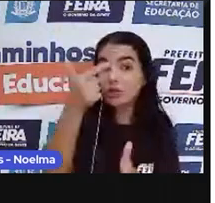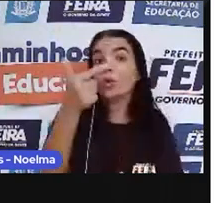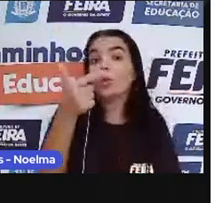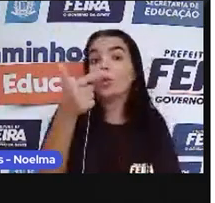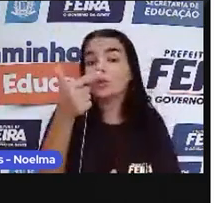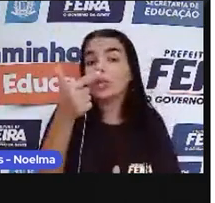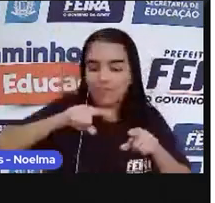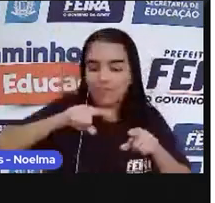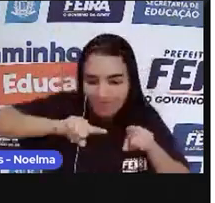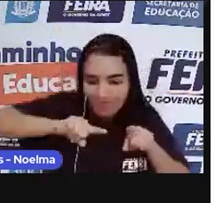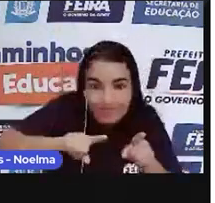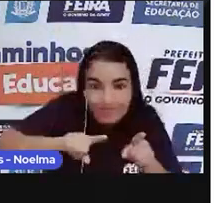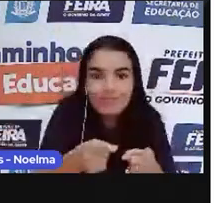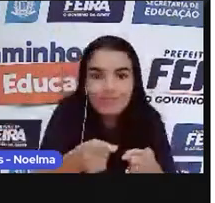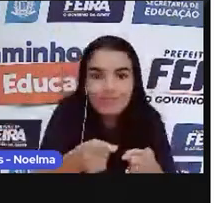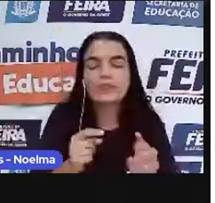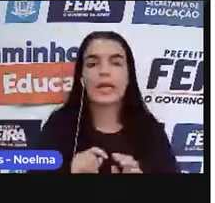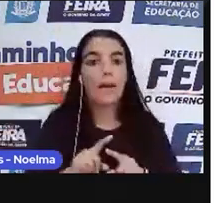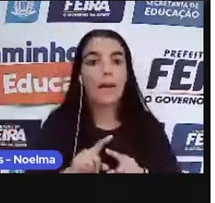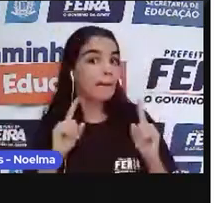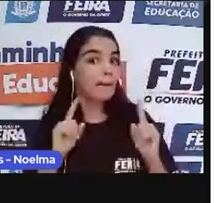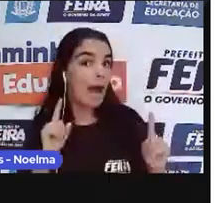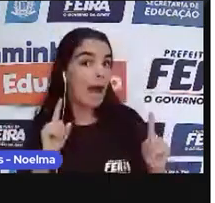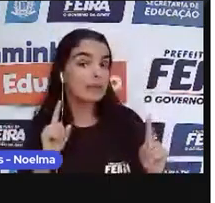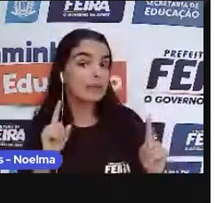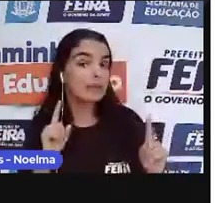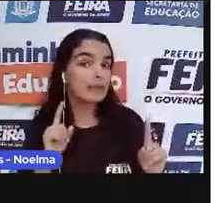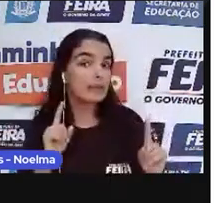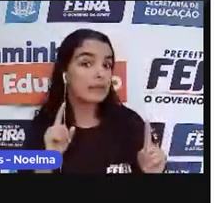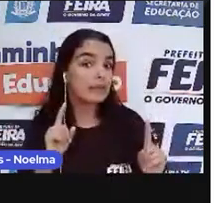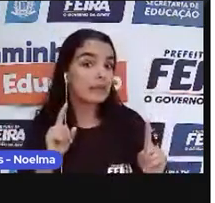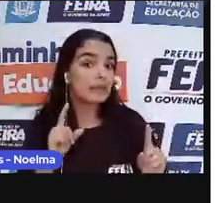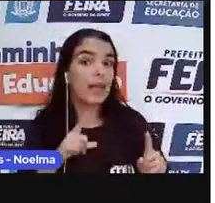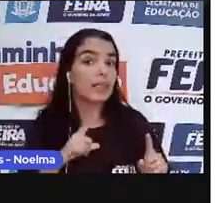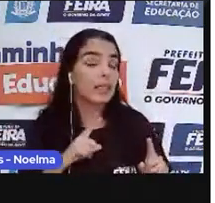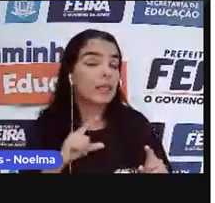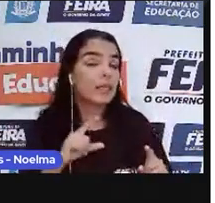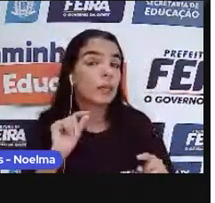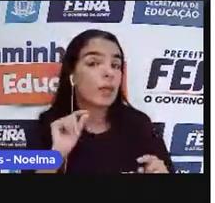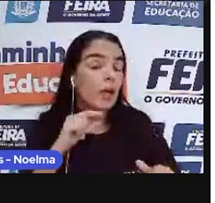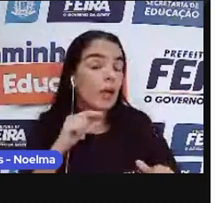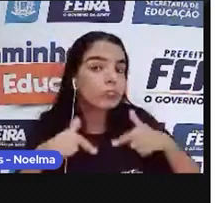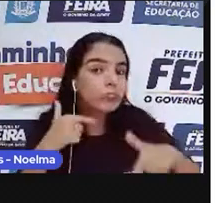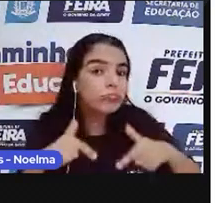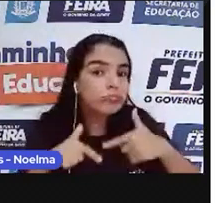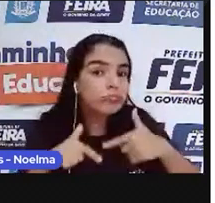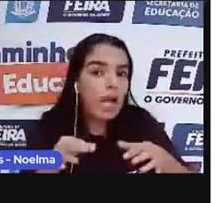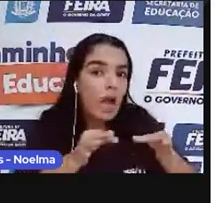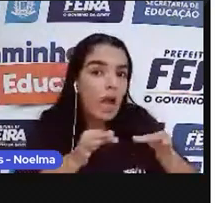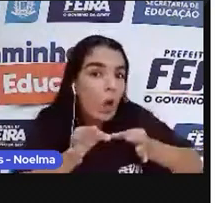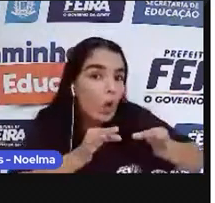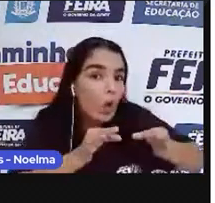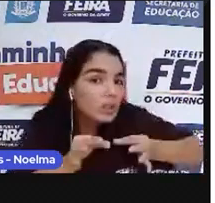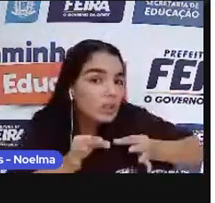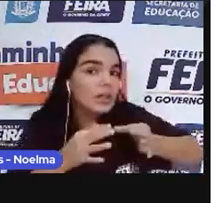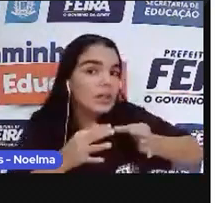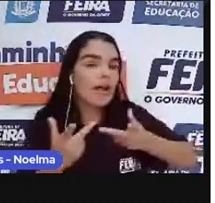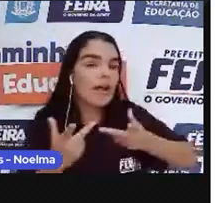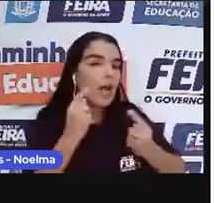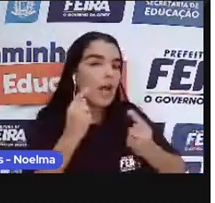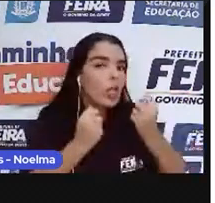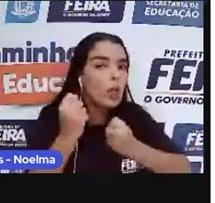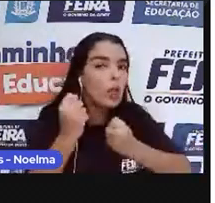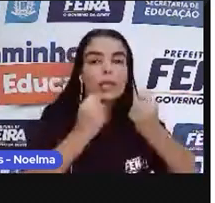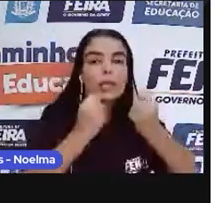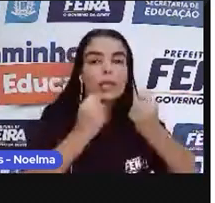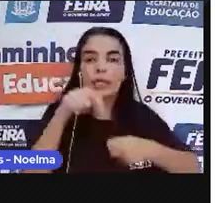econômica, porém, a atividade organizada, né? Economicamente organizada